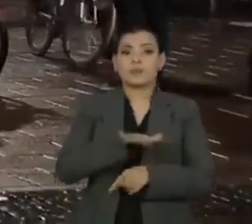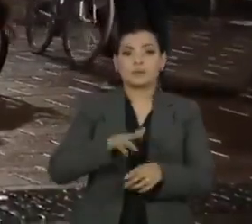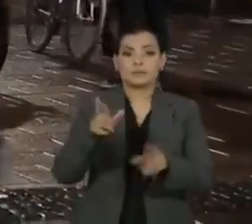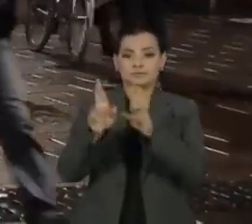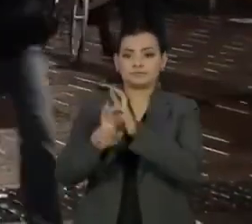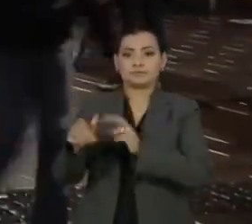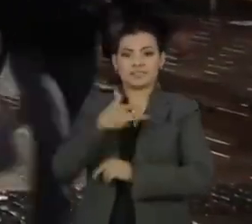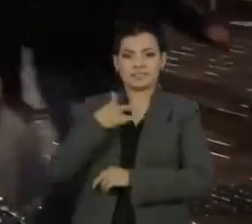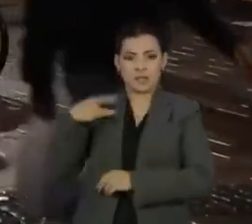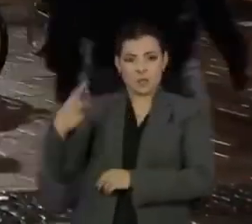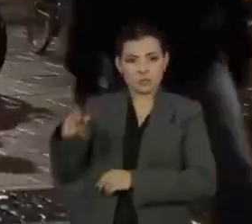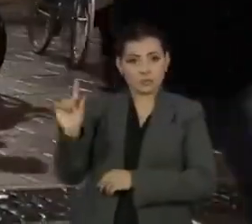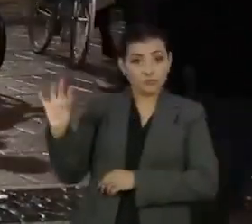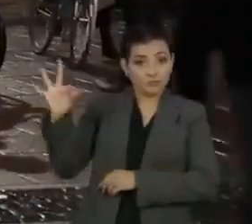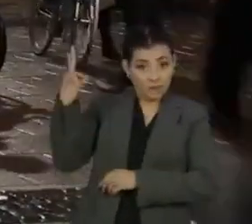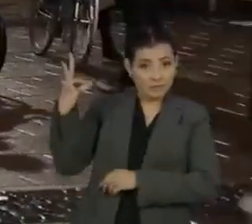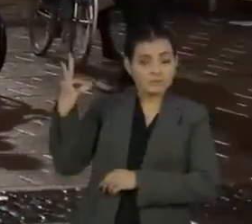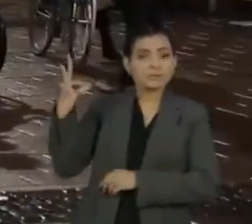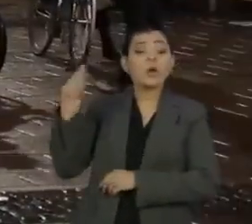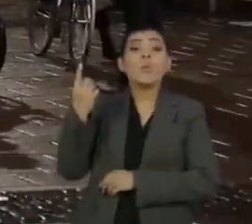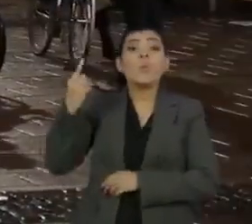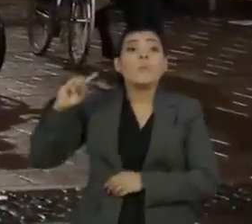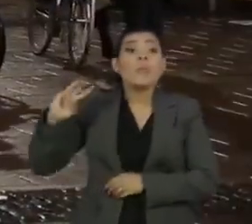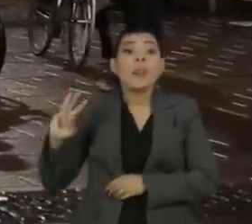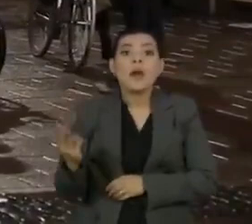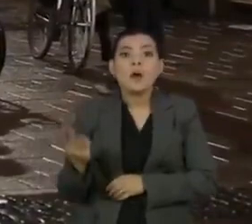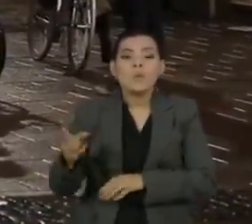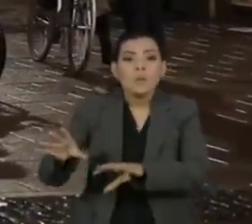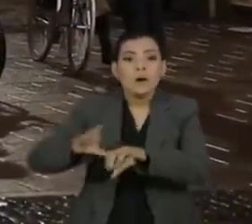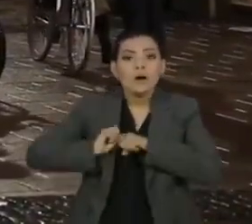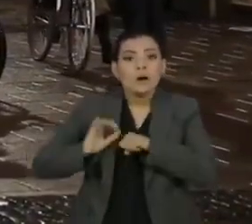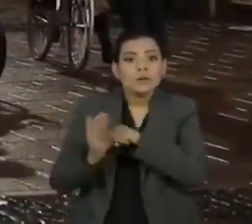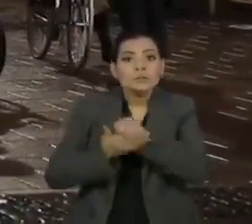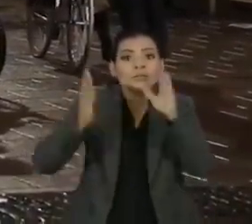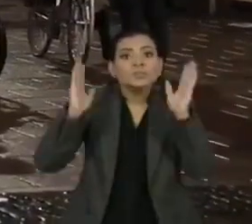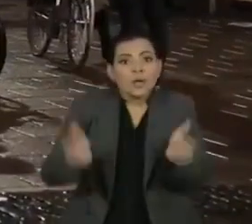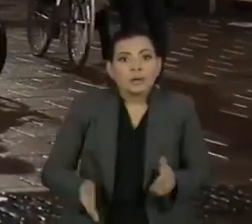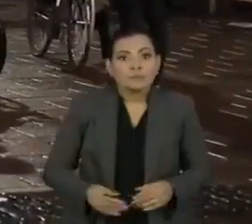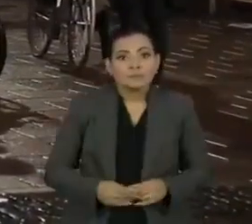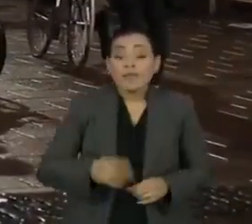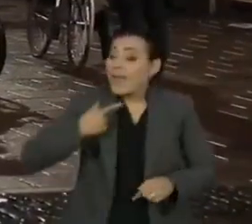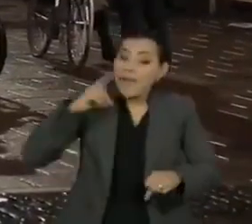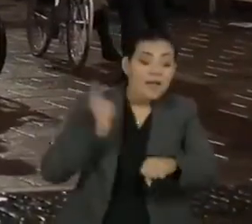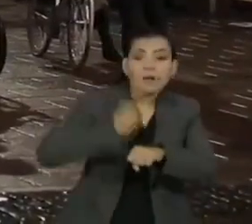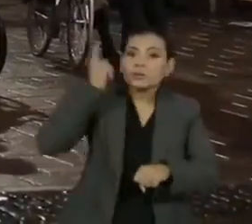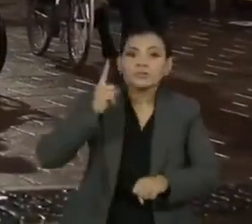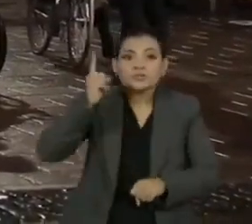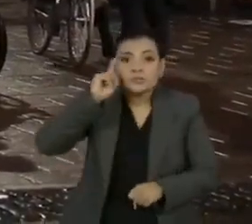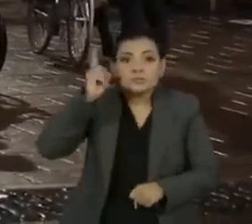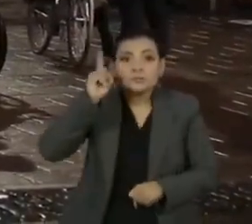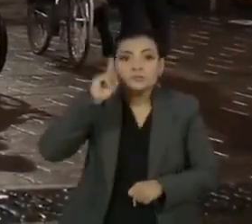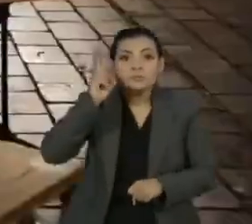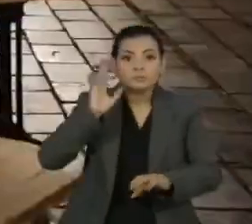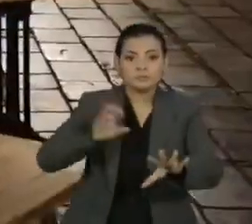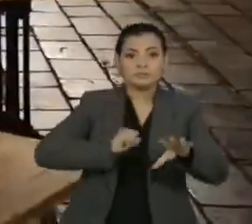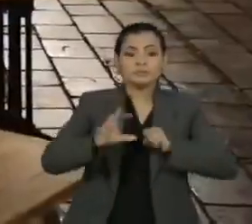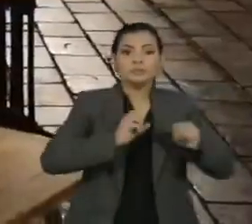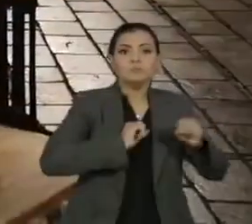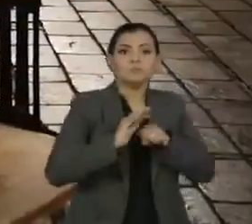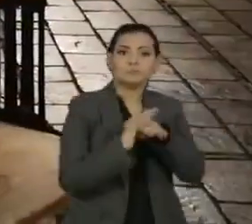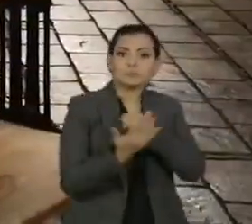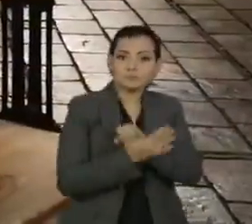Pública da França relatou mais de um milhão de casos confirmados do novo coronavírus, batendo um recorde diário de infecções.